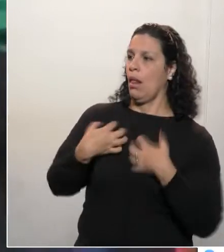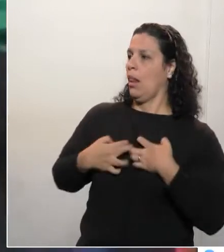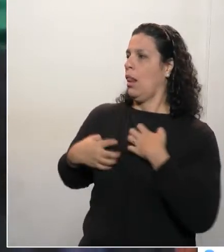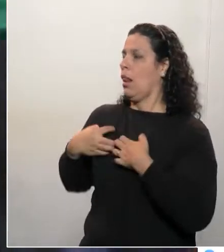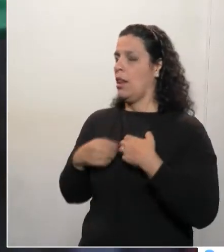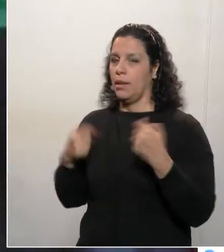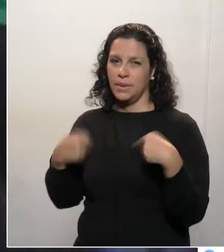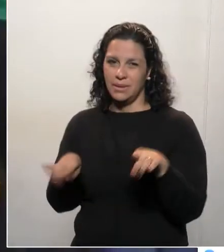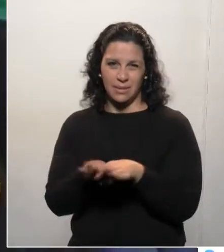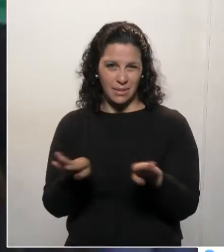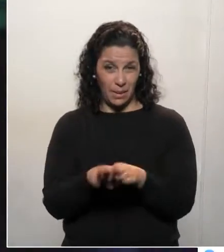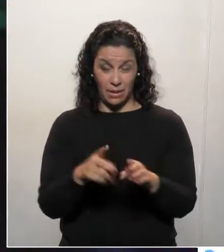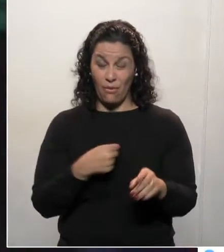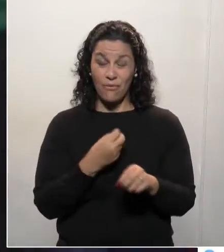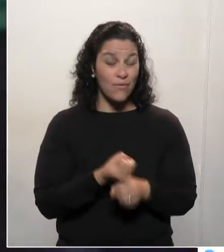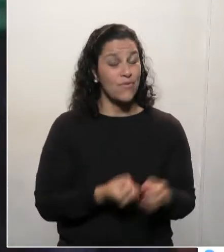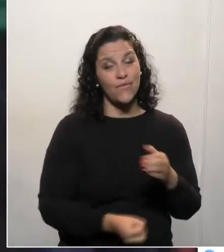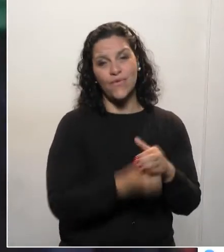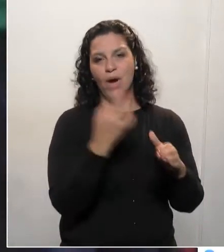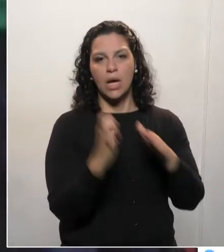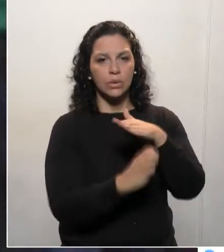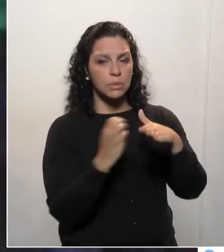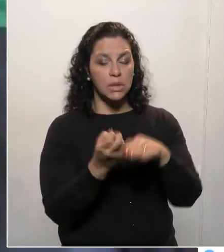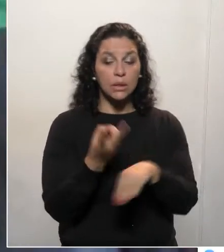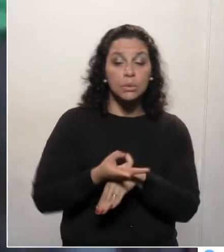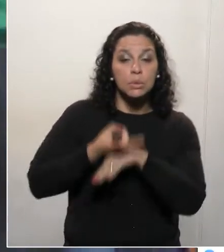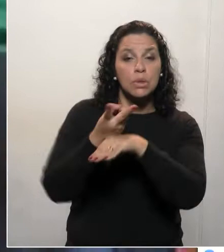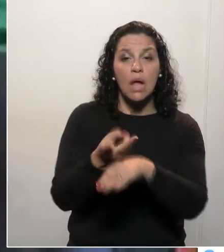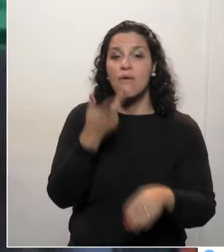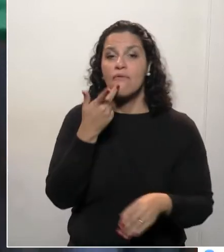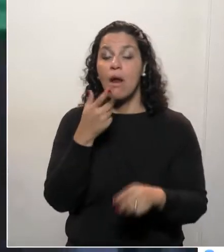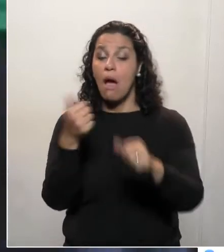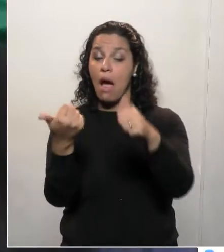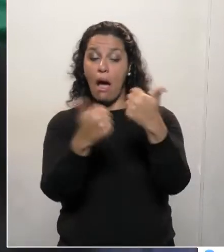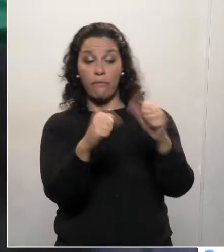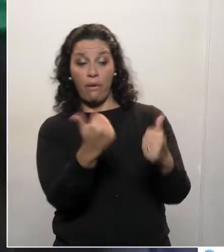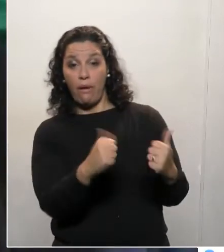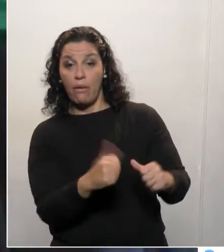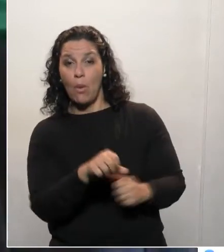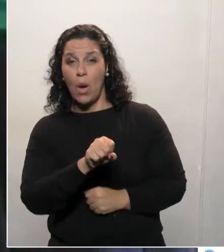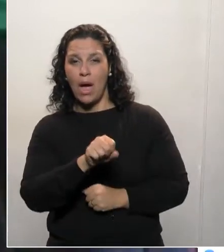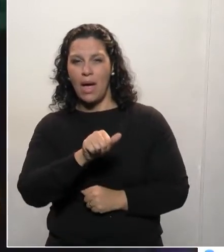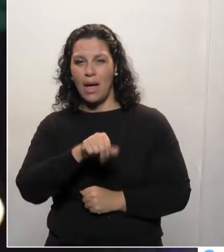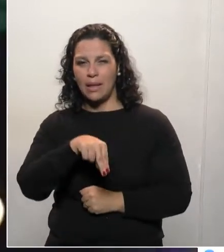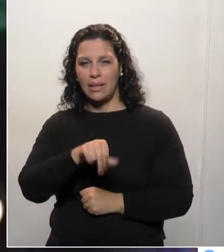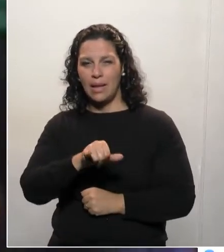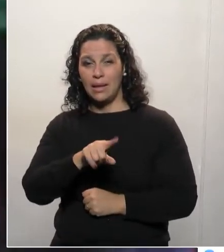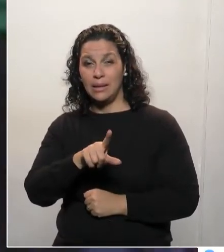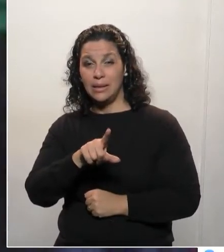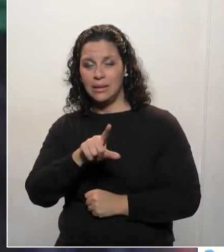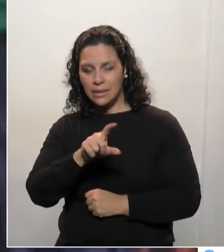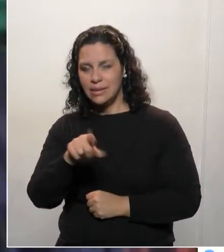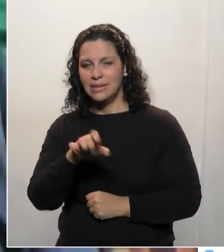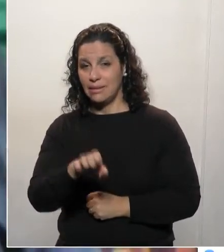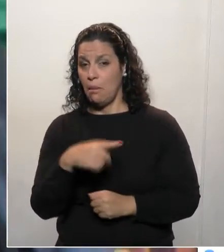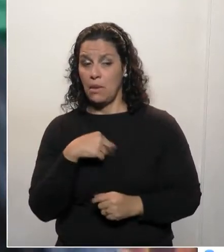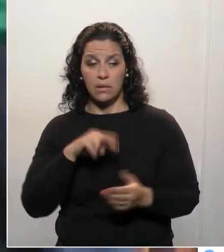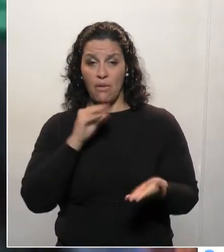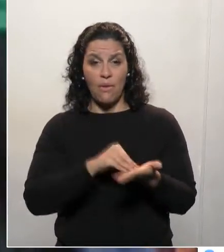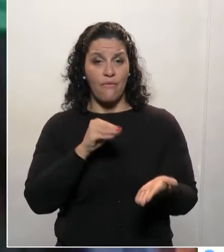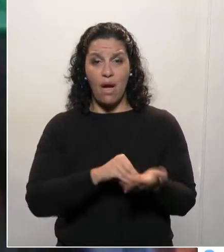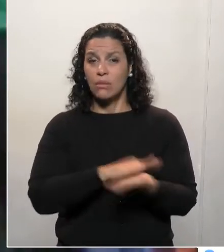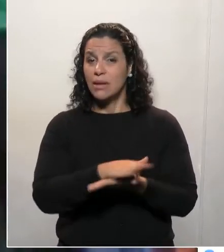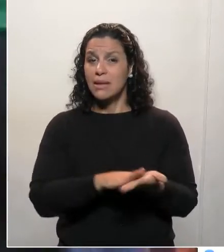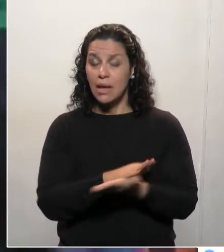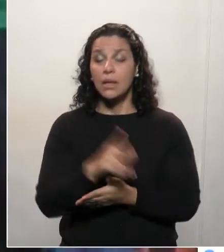porque muitos nos procuraram que fica naquela questão está em análise, está em análise, mas nunca acaba a análise. Não é por falta